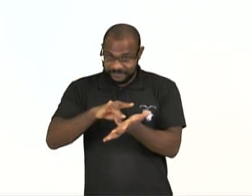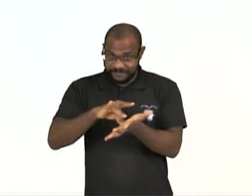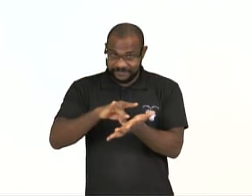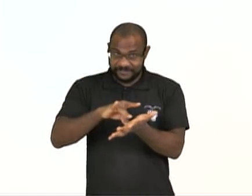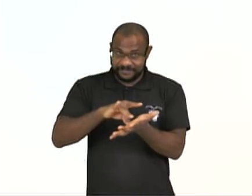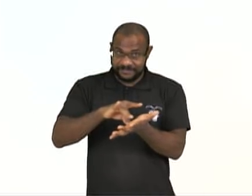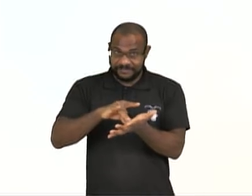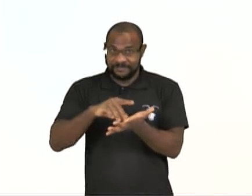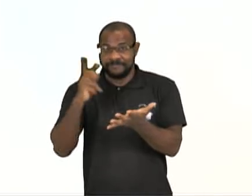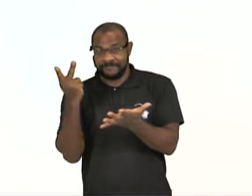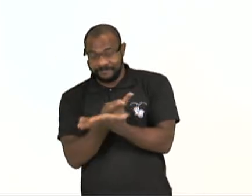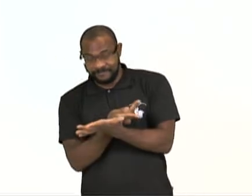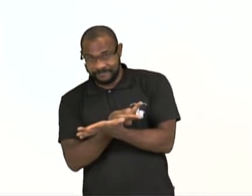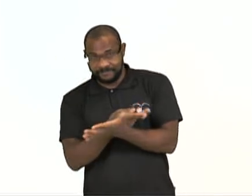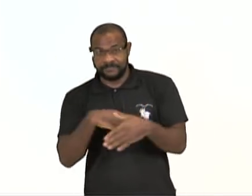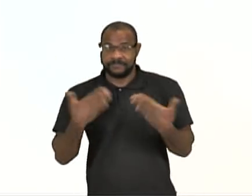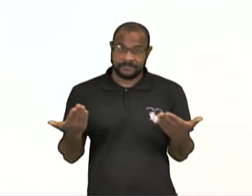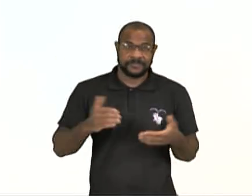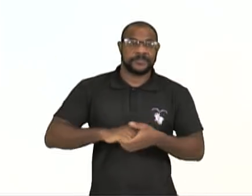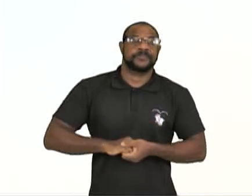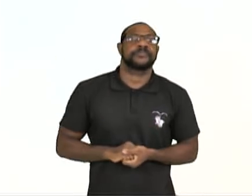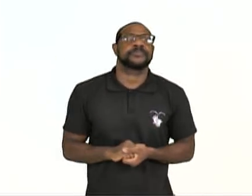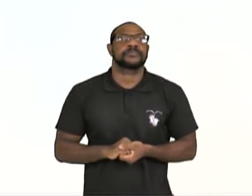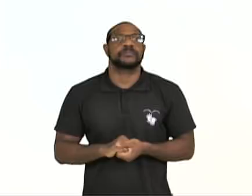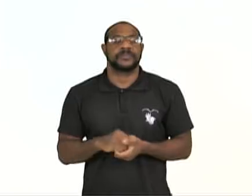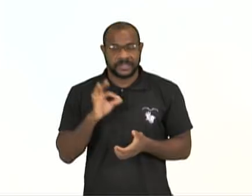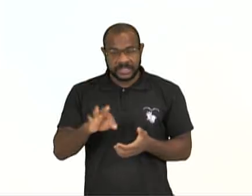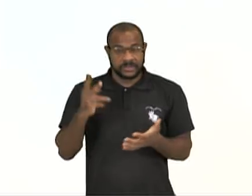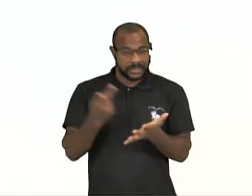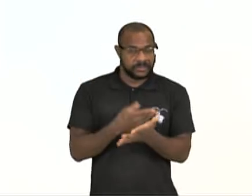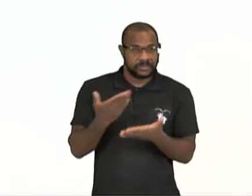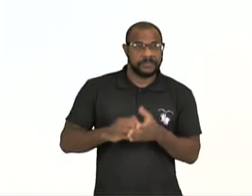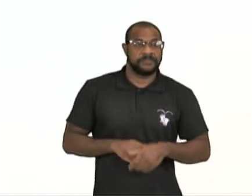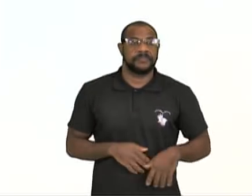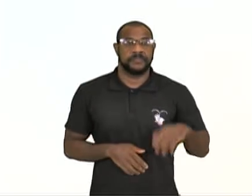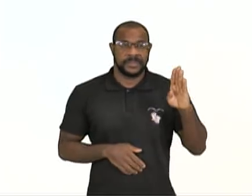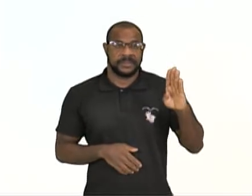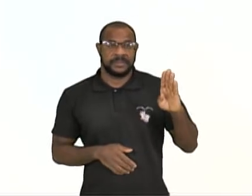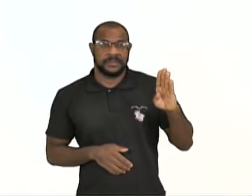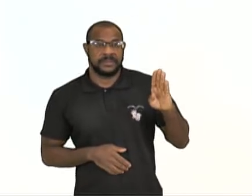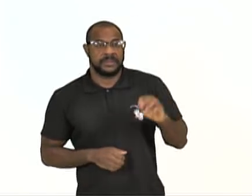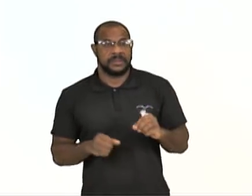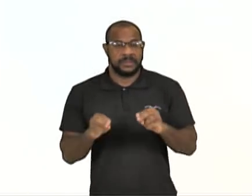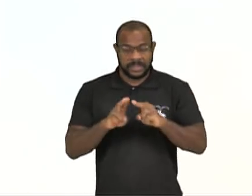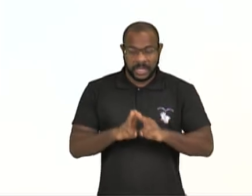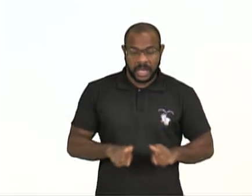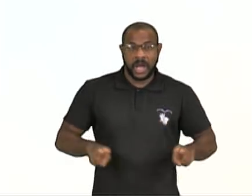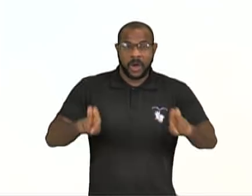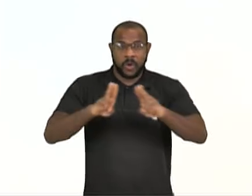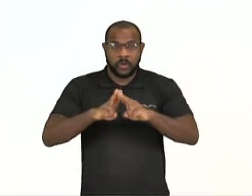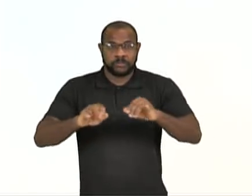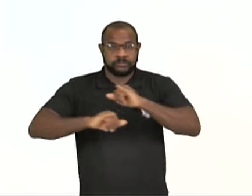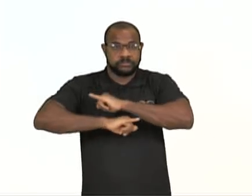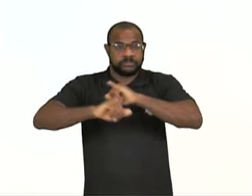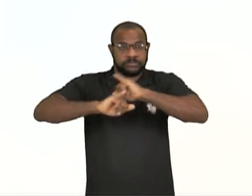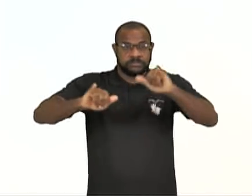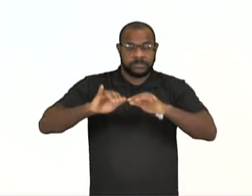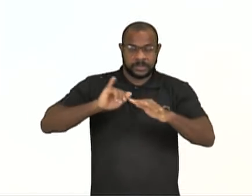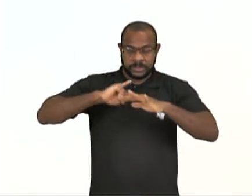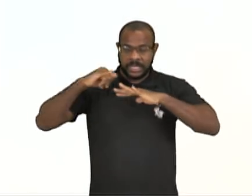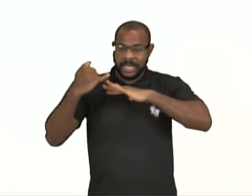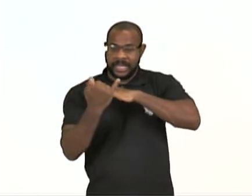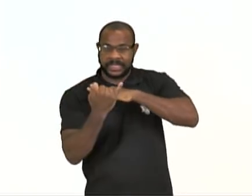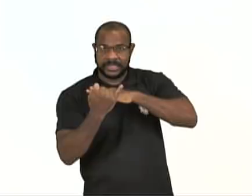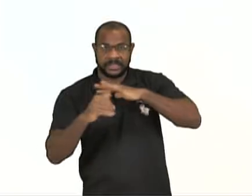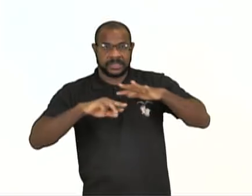B, em 2017, a ONU declara que as ilhas Falklands estão em